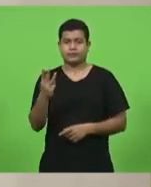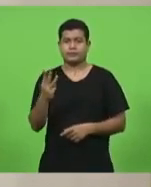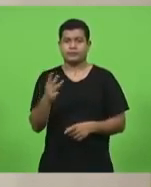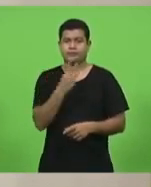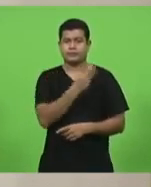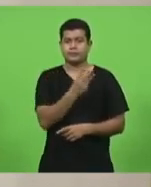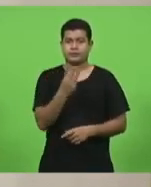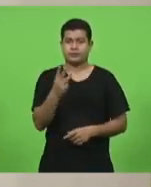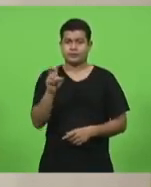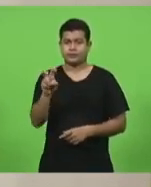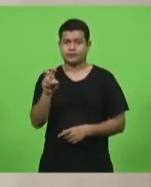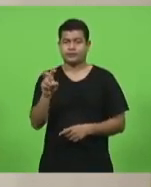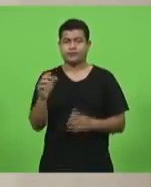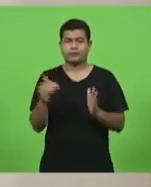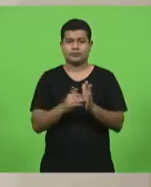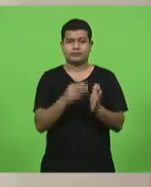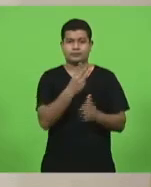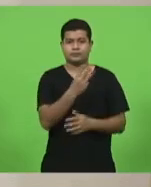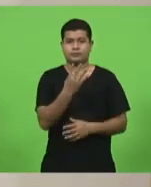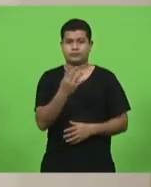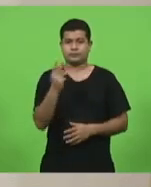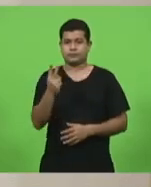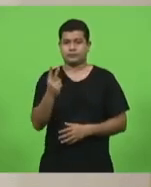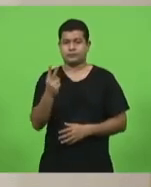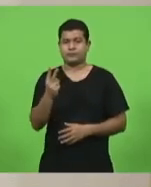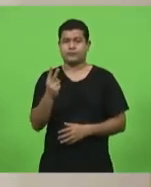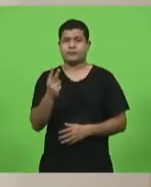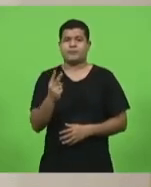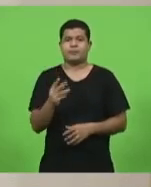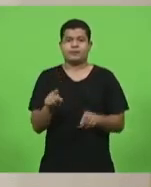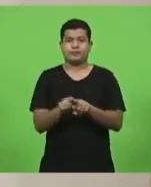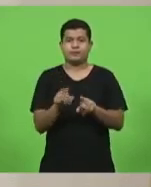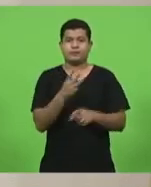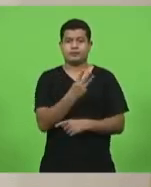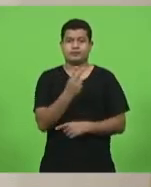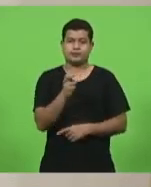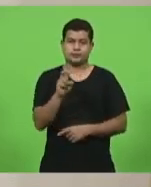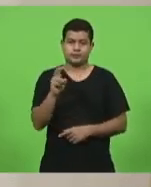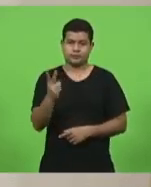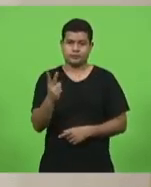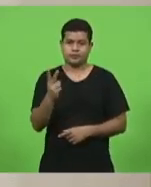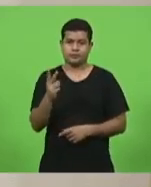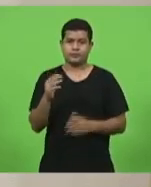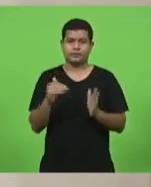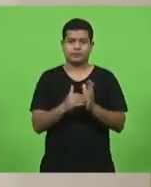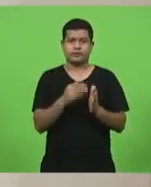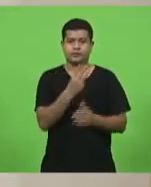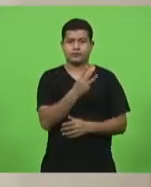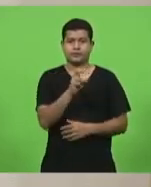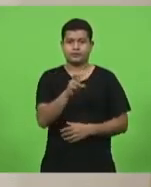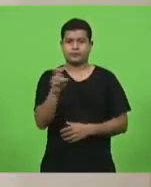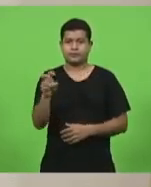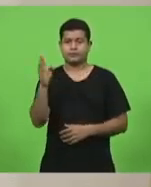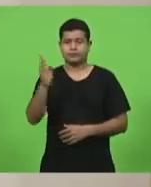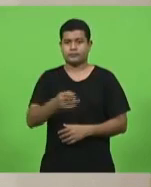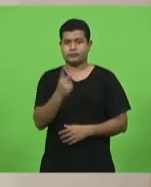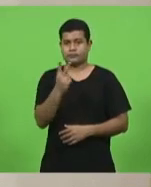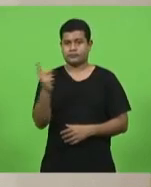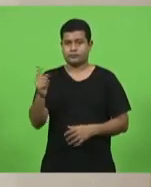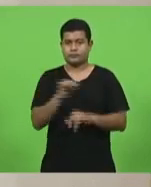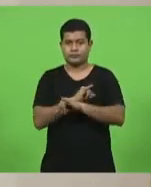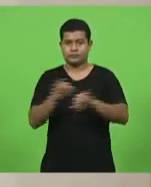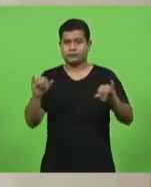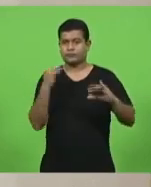342 e 352 a 355-2021, e comunicou que